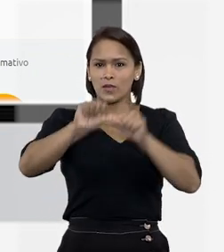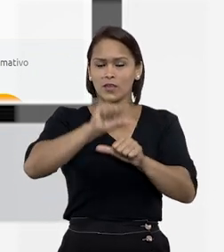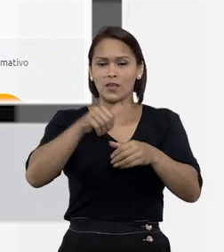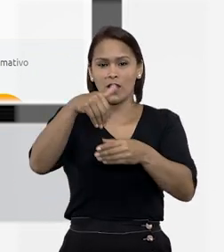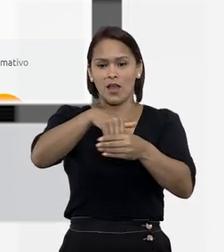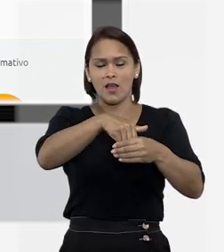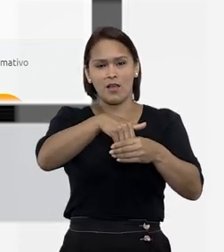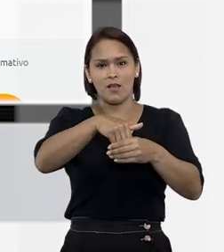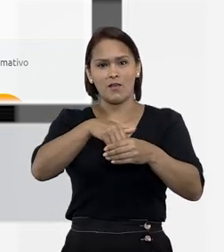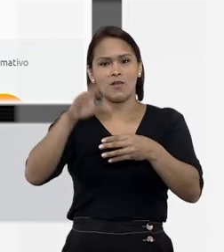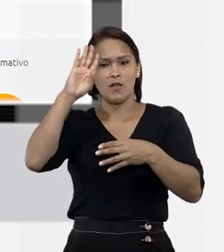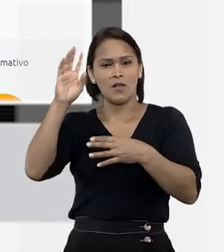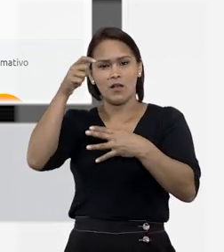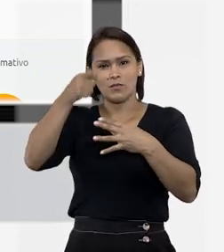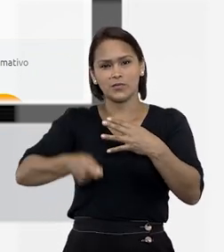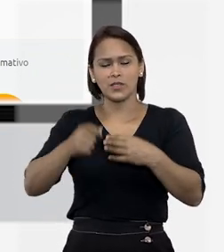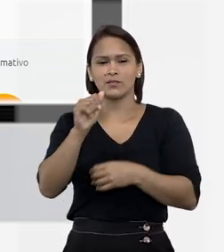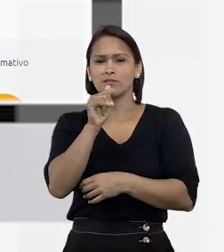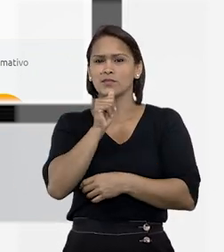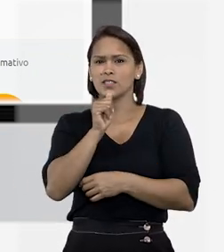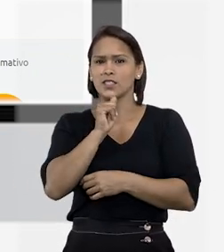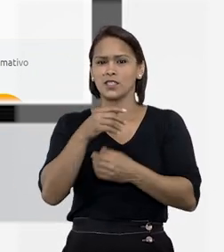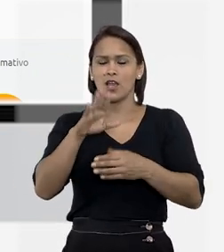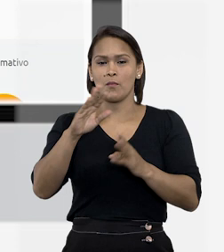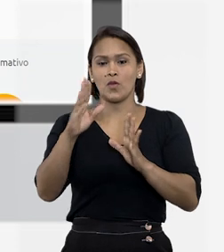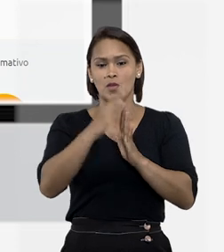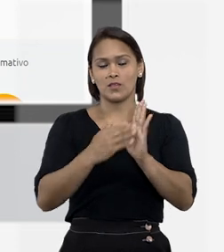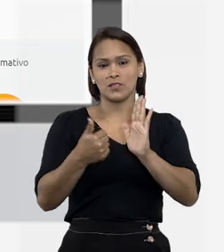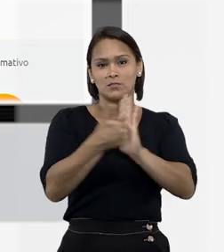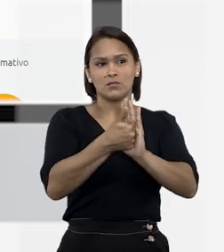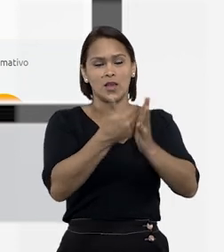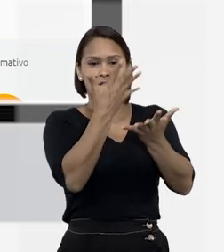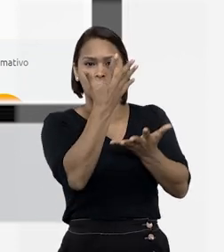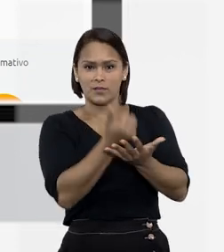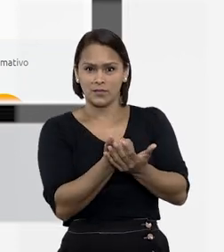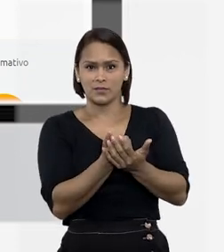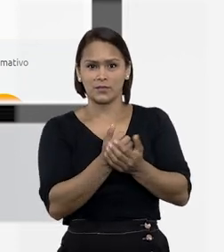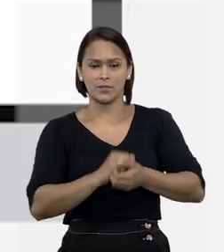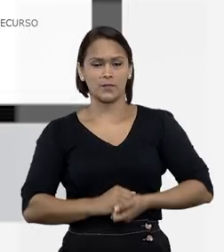acórdon, como acontece, por exemplo, nos embargos de declaração acolhidos.